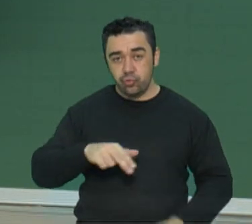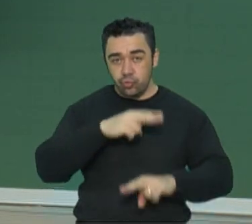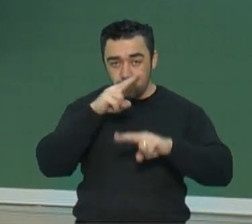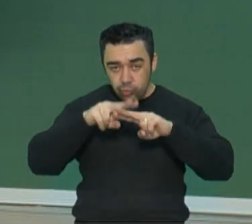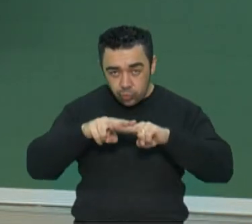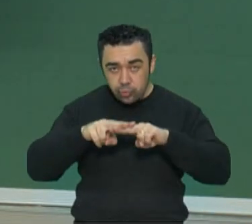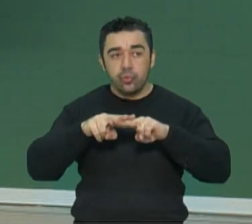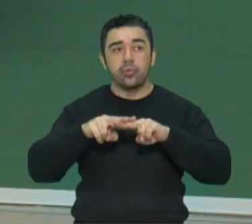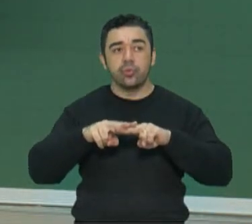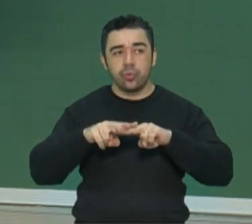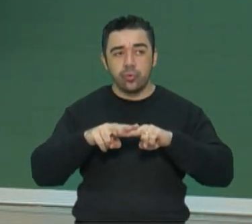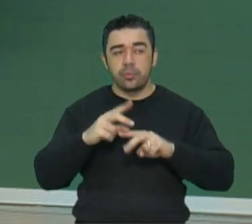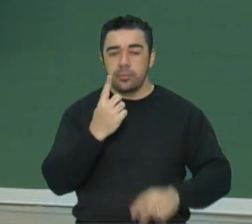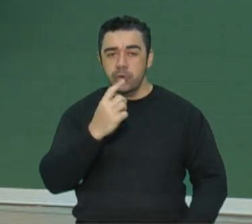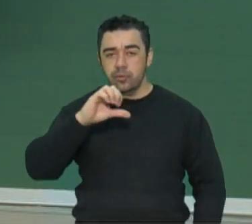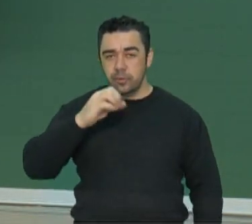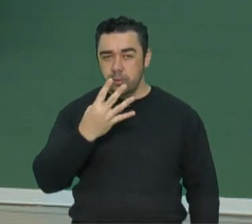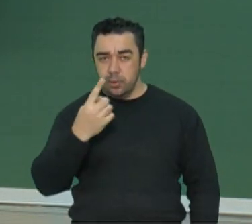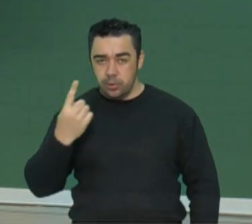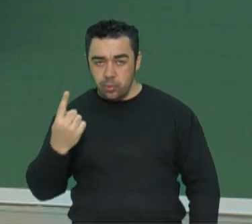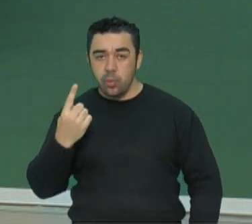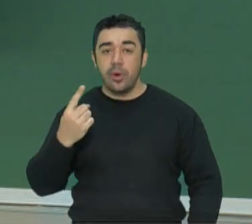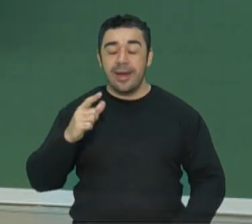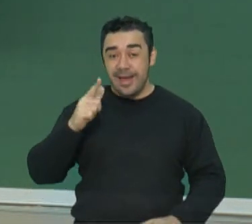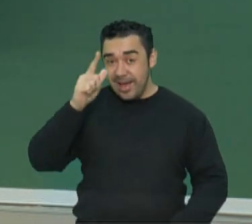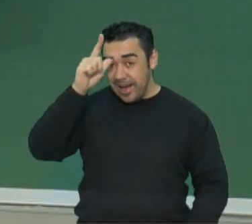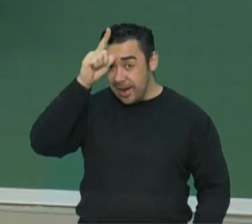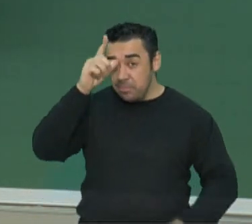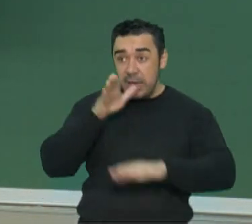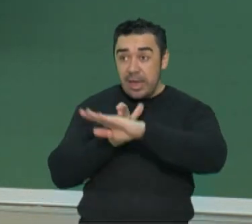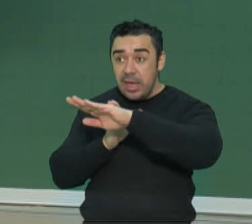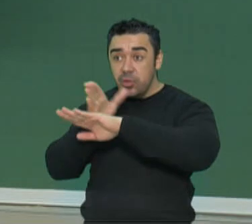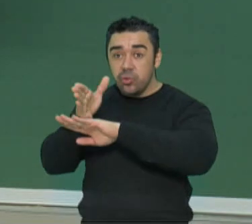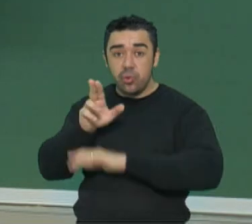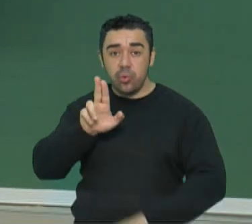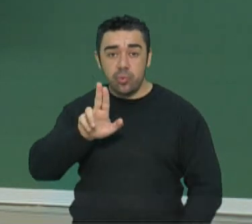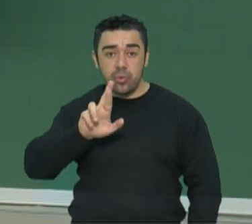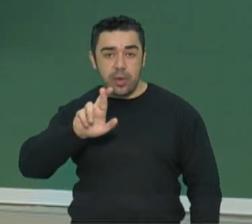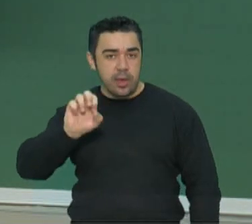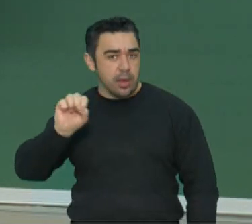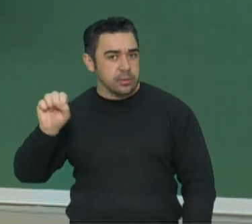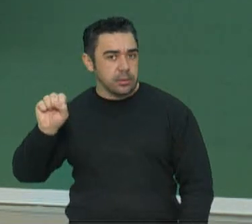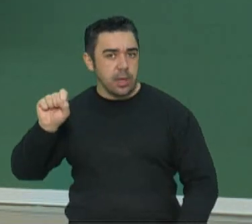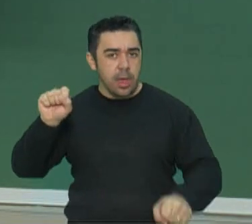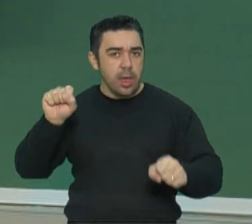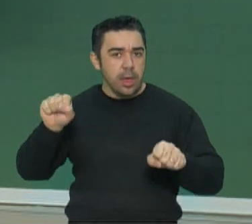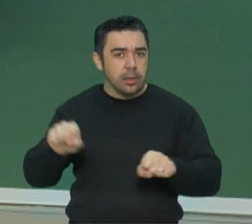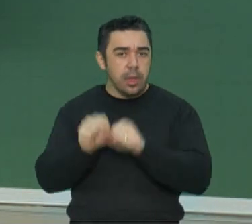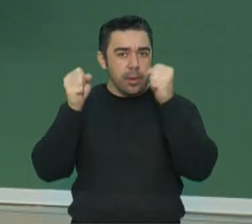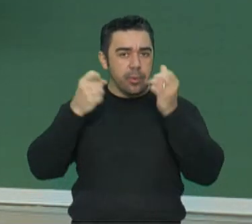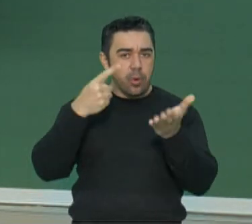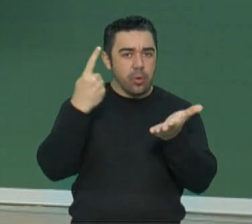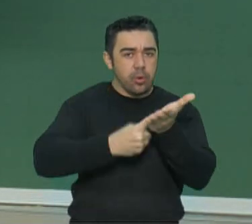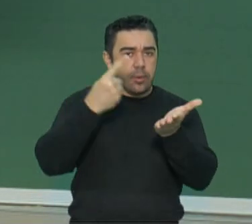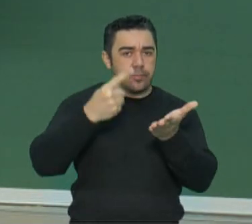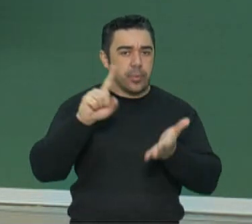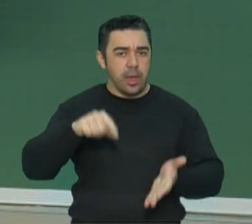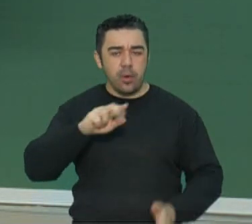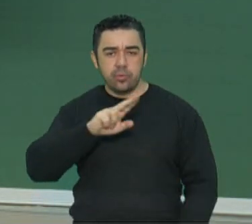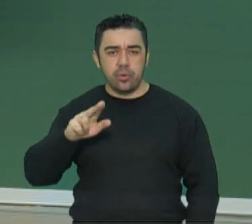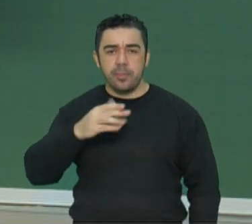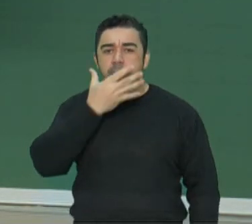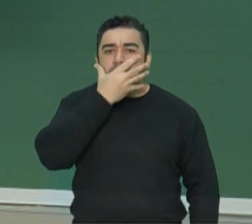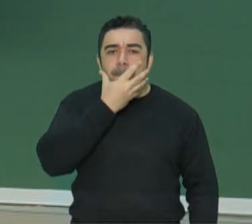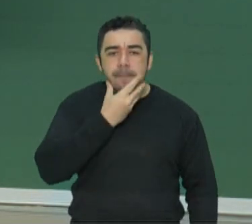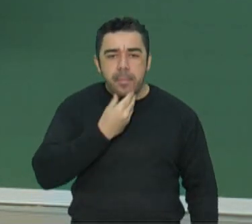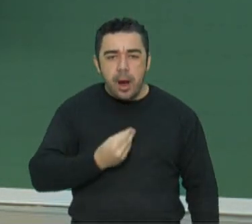a Alemanha atacou a União Soviética, quebrando o Pacto de Não-Agressão. É a chamada Operação Barbarossa. Então,